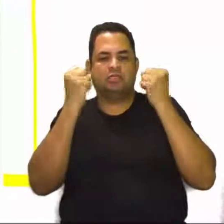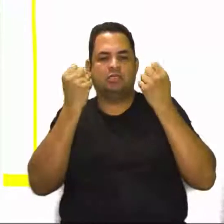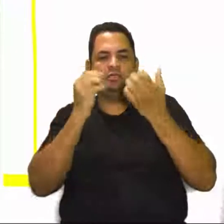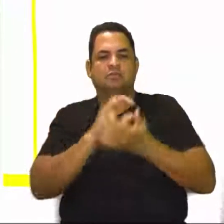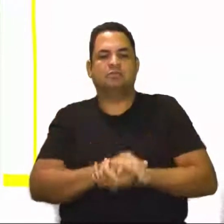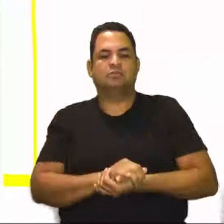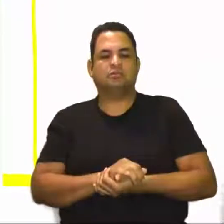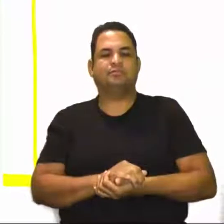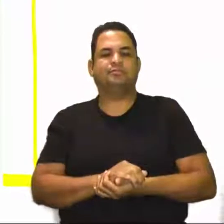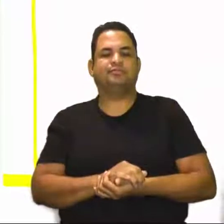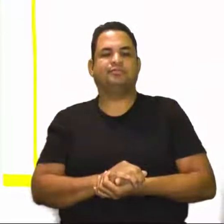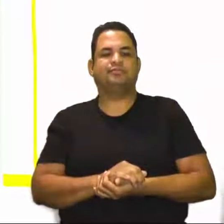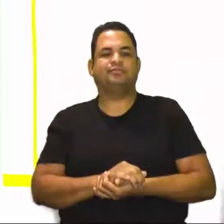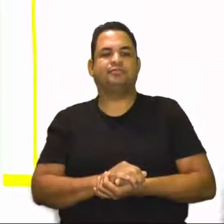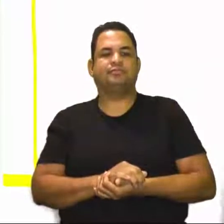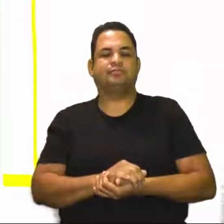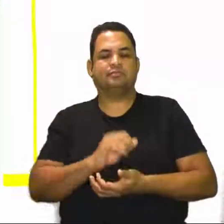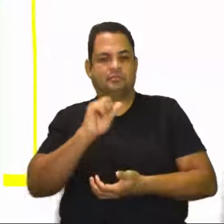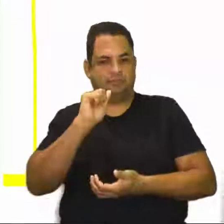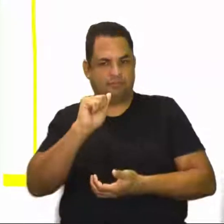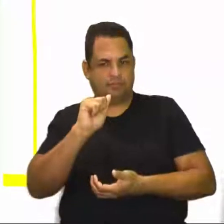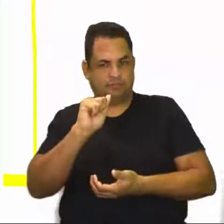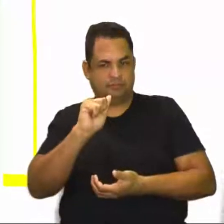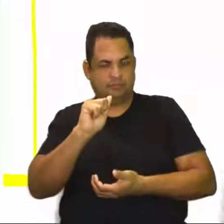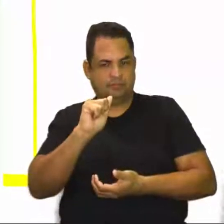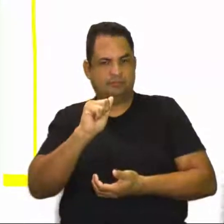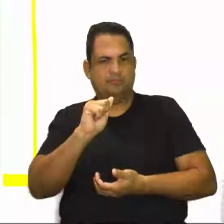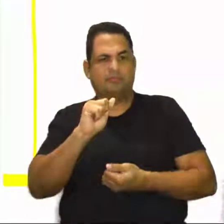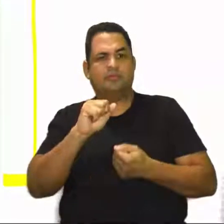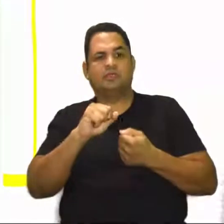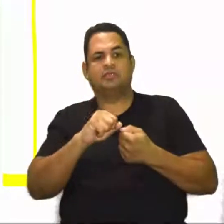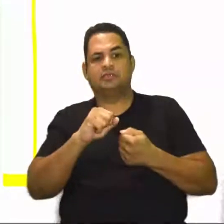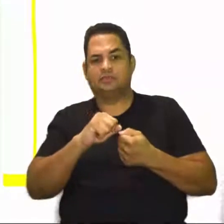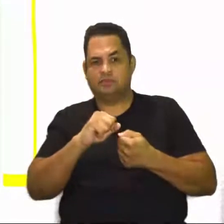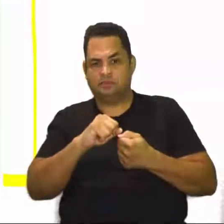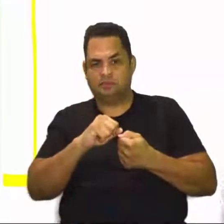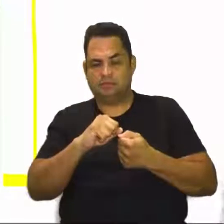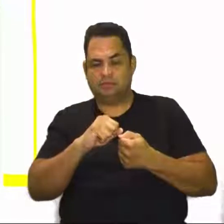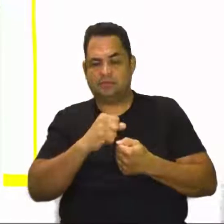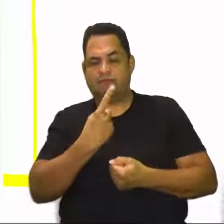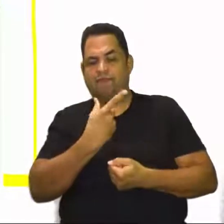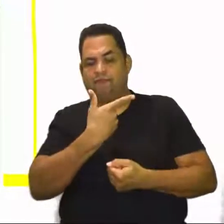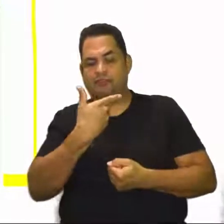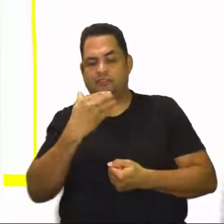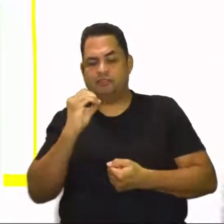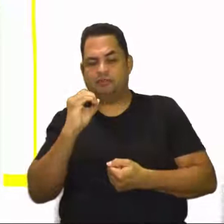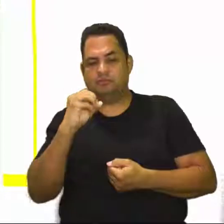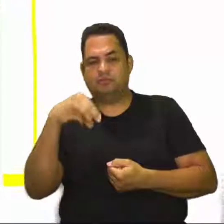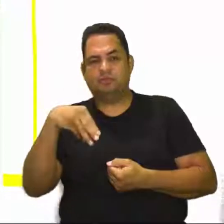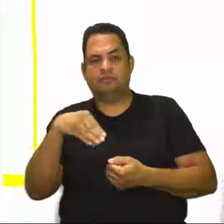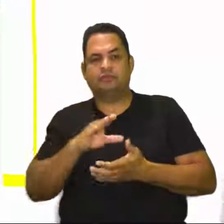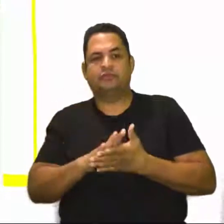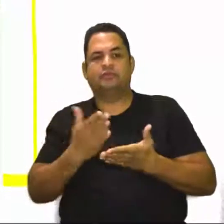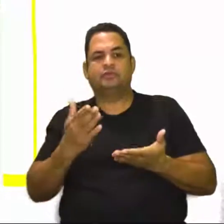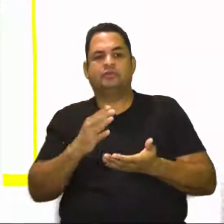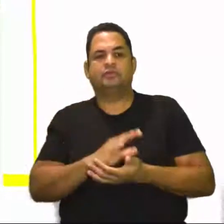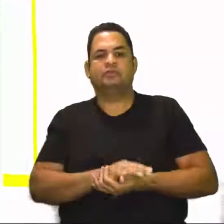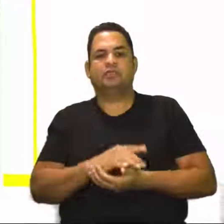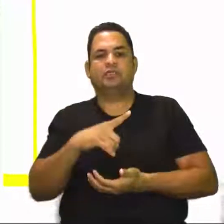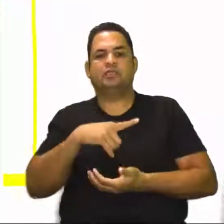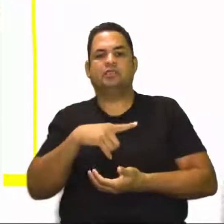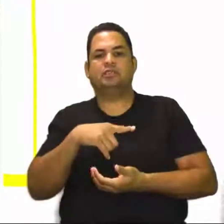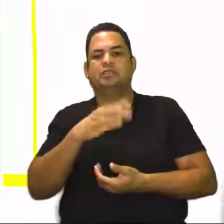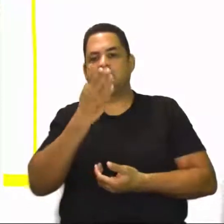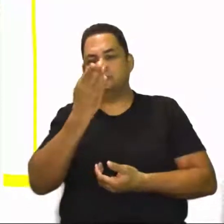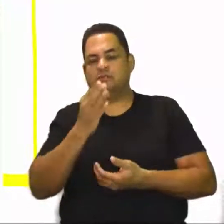aeróbica. Vejam bem. A letra A, então, é se você faz, né? 20 minutos de atividade vigorosa. Aí aqui tem a legenda.